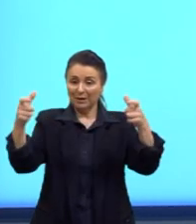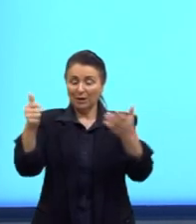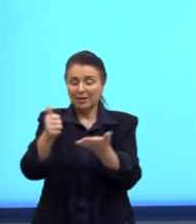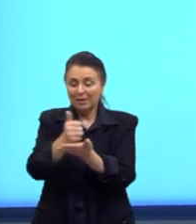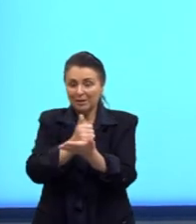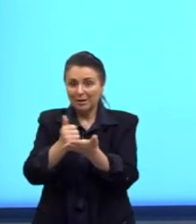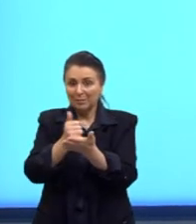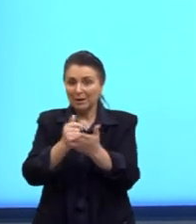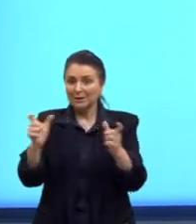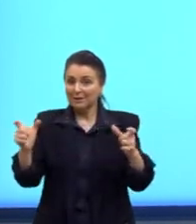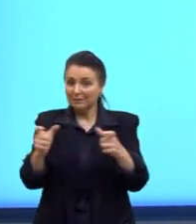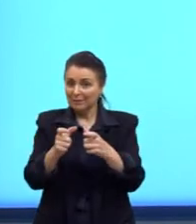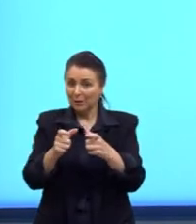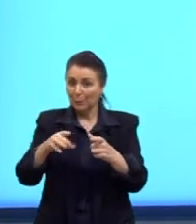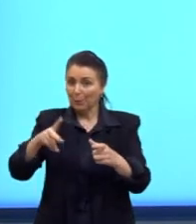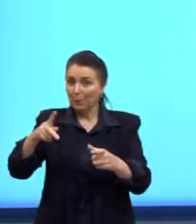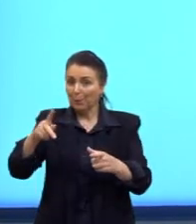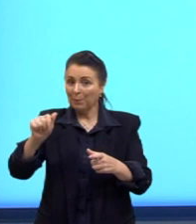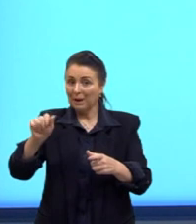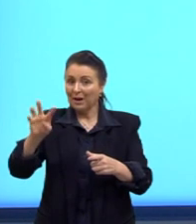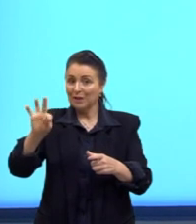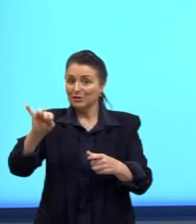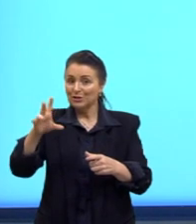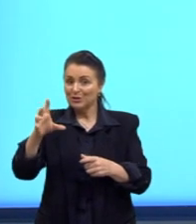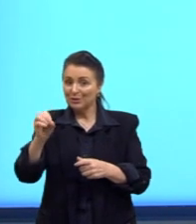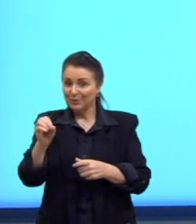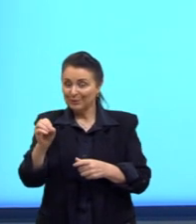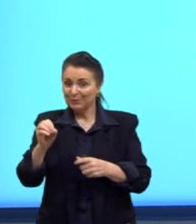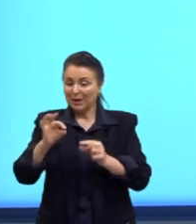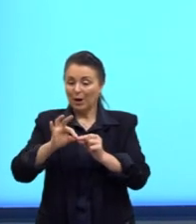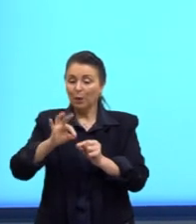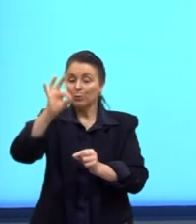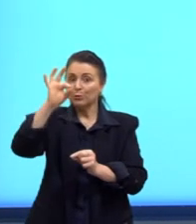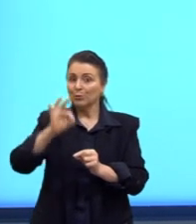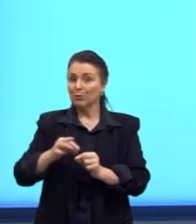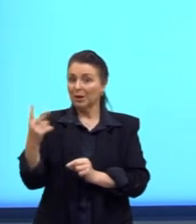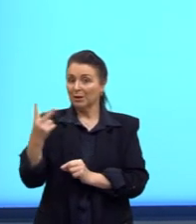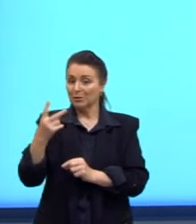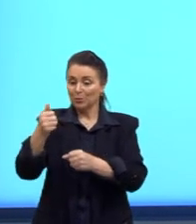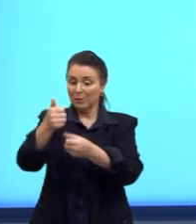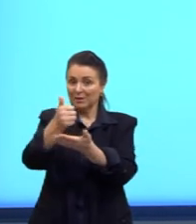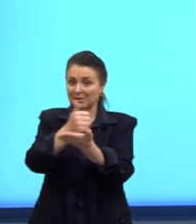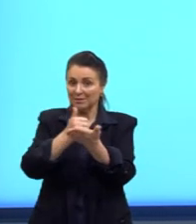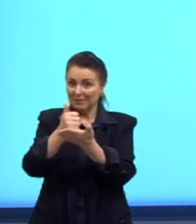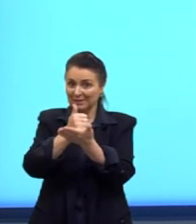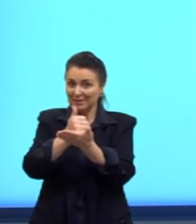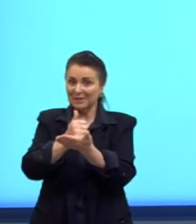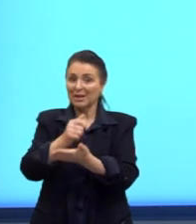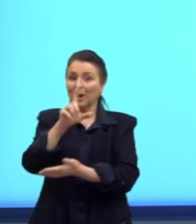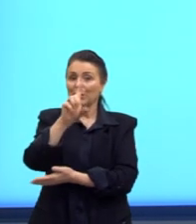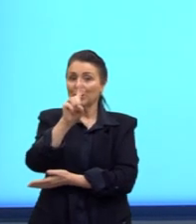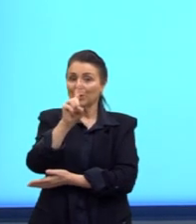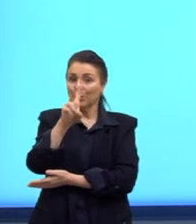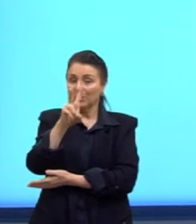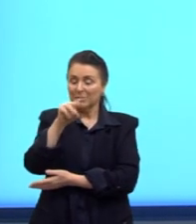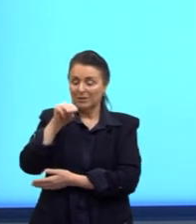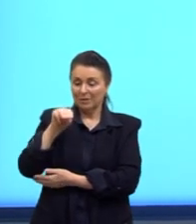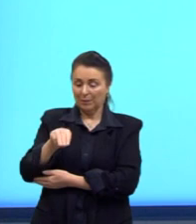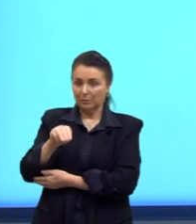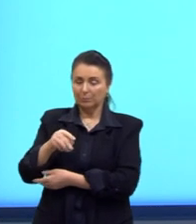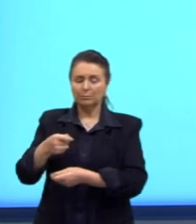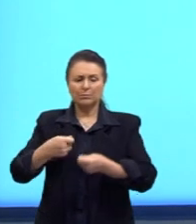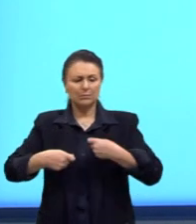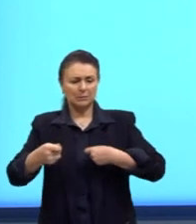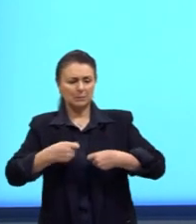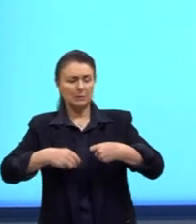a base menor, que é o pátio. A altura entre elas, então, é de 12 metros. A administração